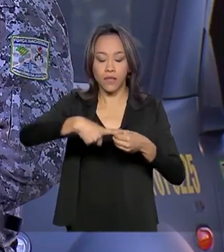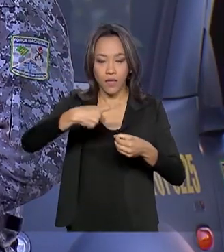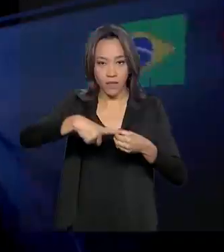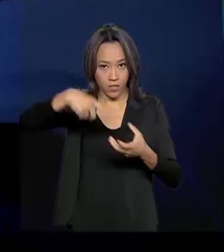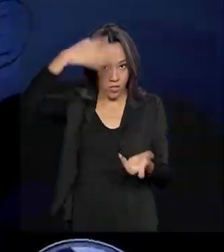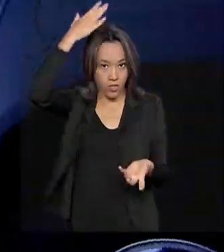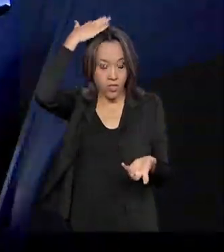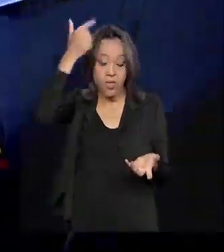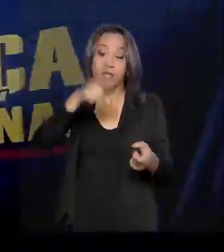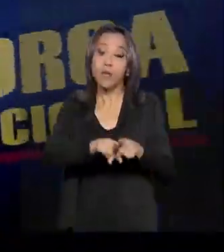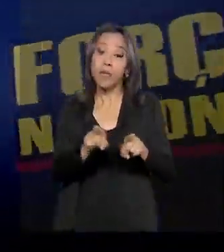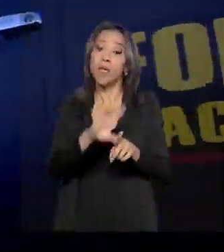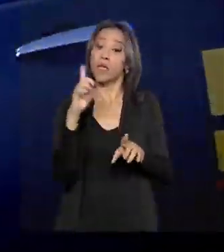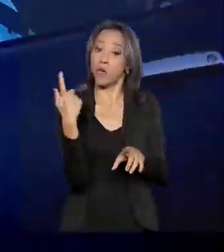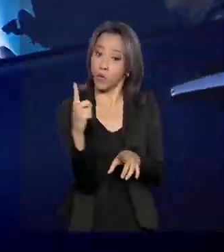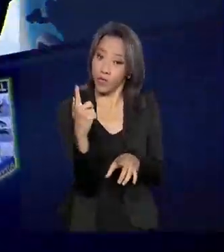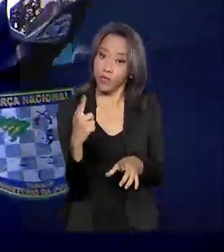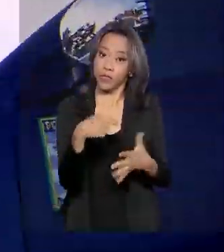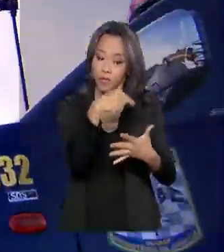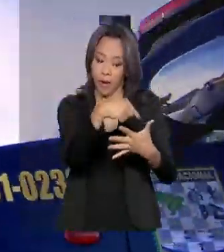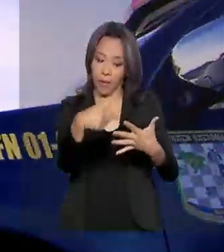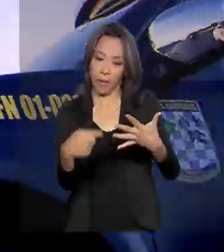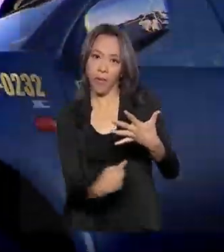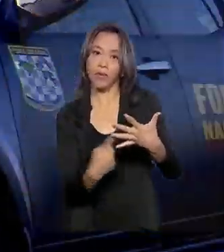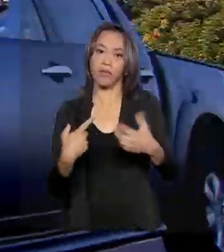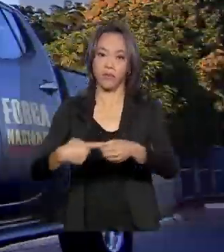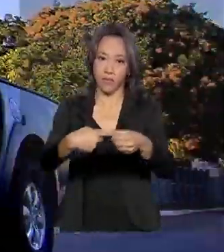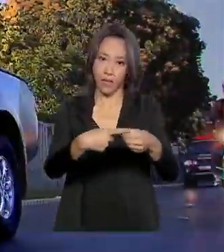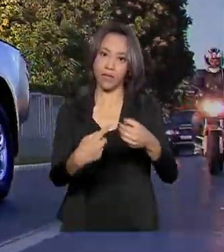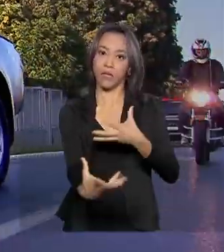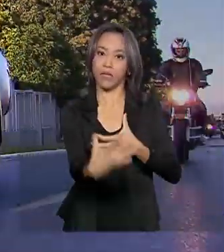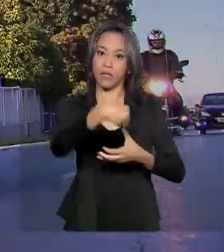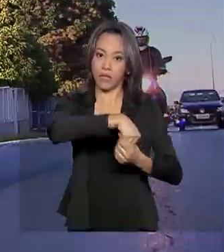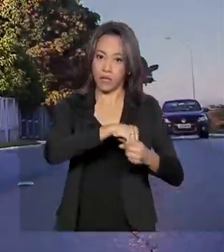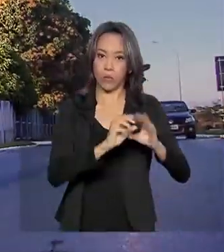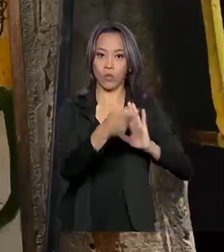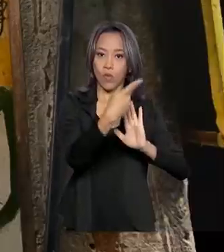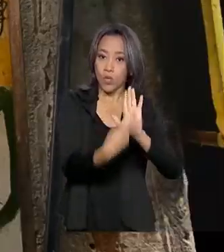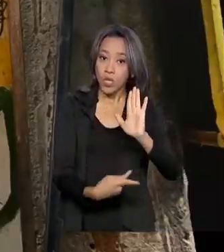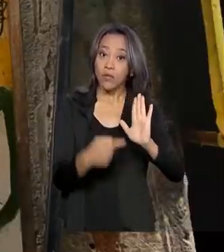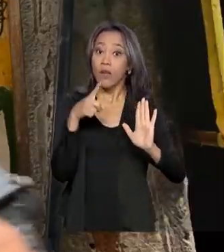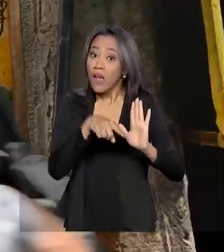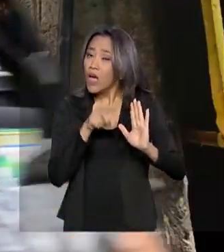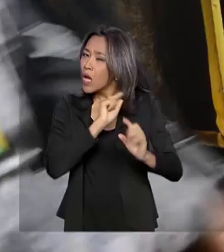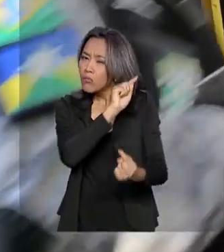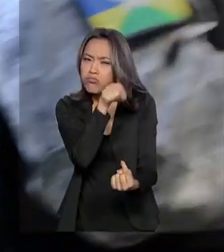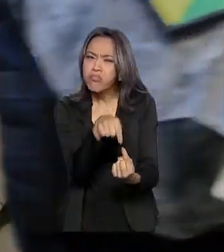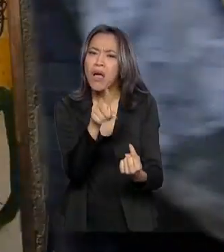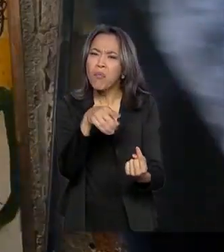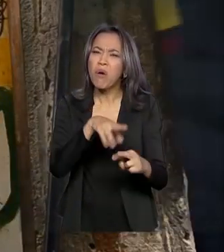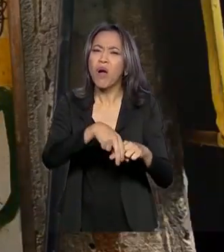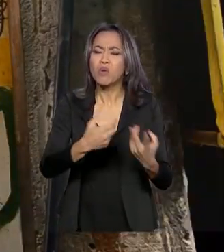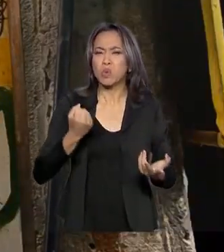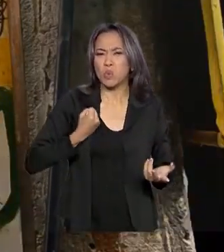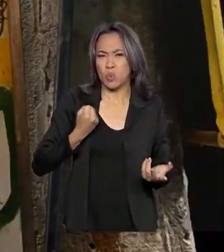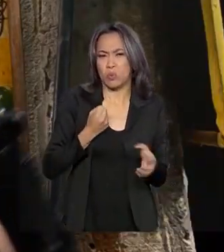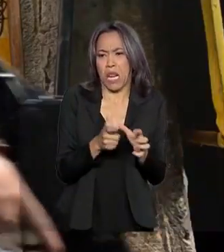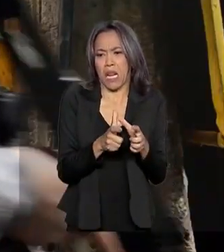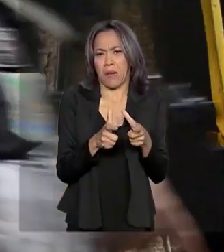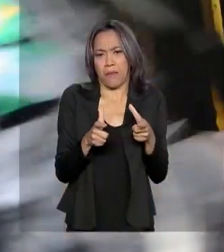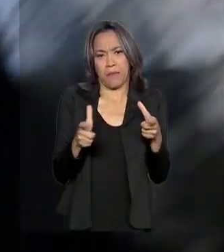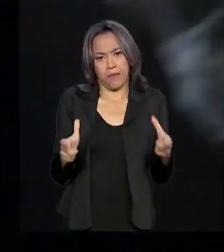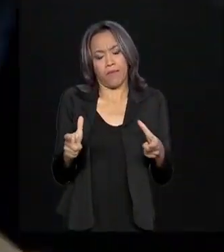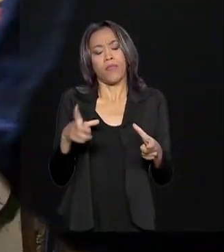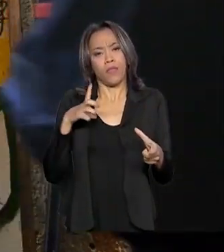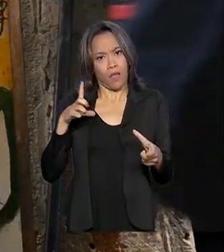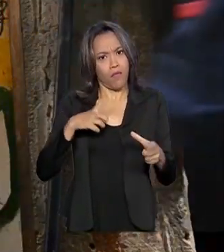única capital que está, por enquanto, nesse projeto. A prorrogação se deve aos números. Para você ter uma ideia, Renata, para o pessoal de casa ter uma ideia,